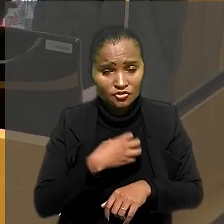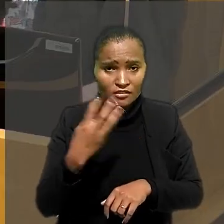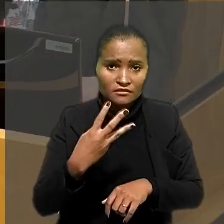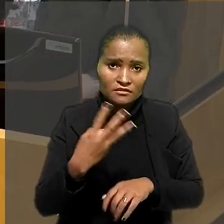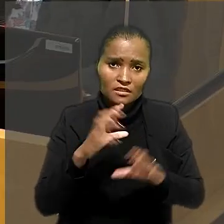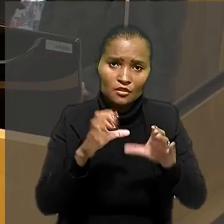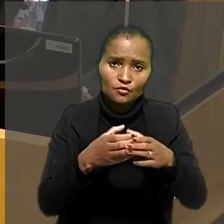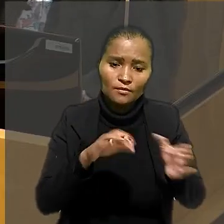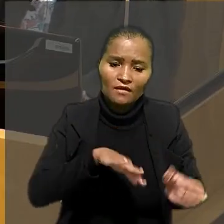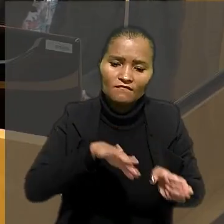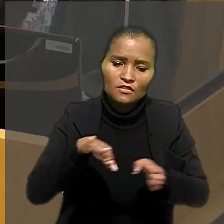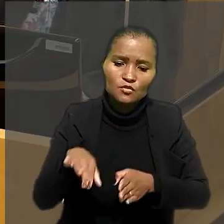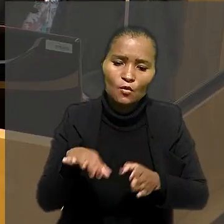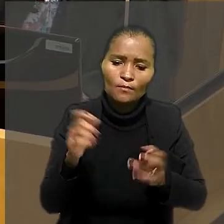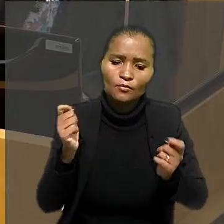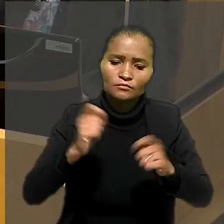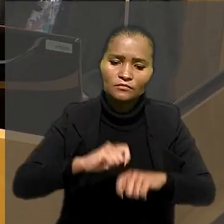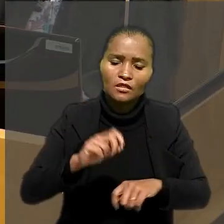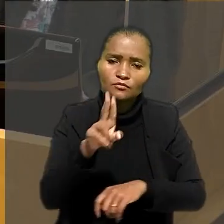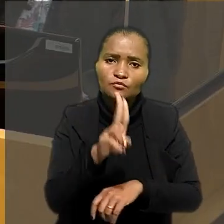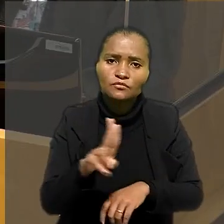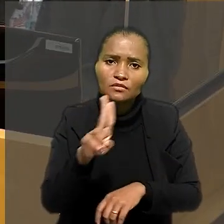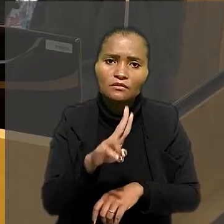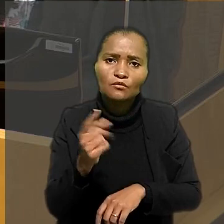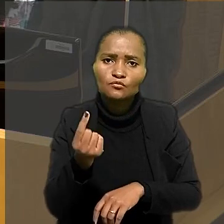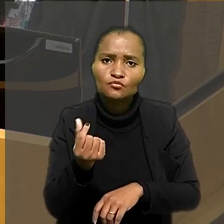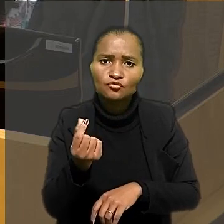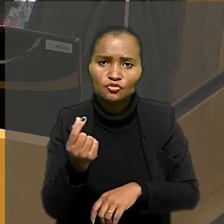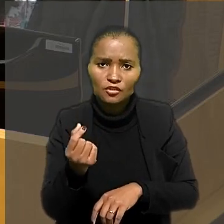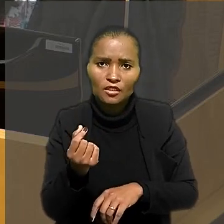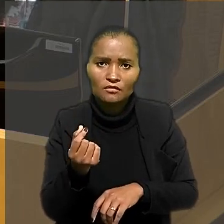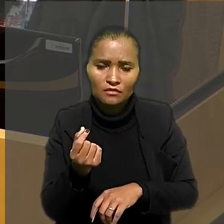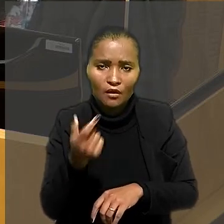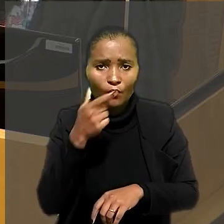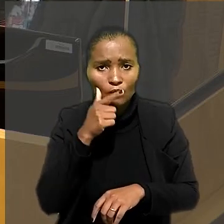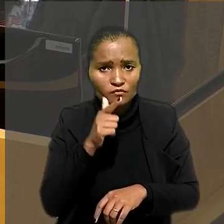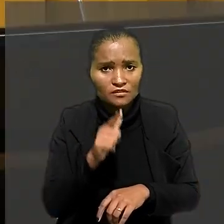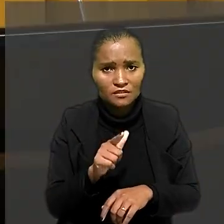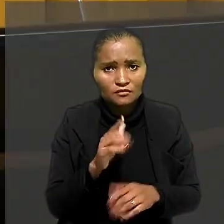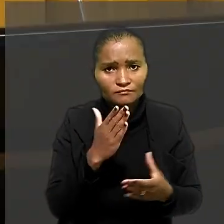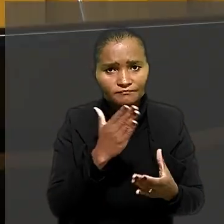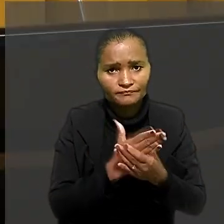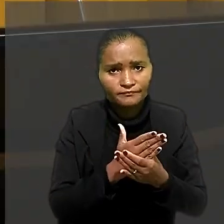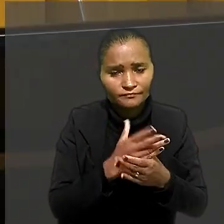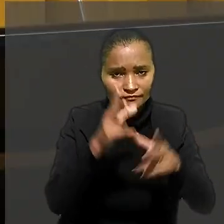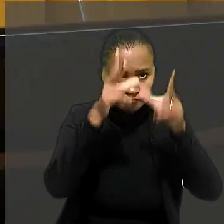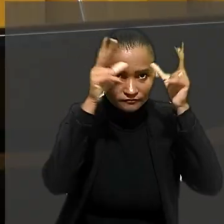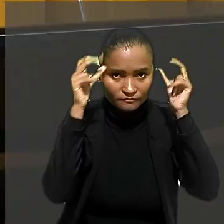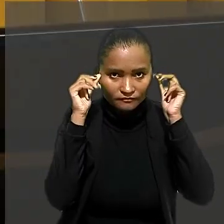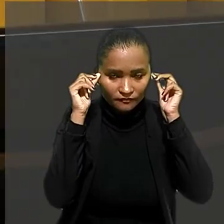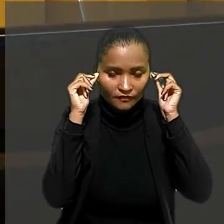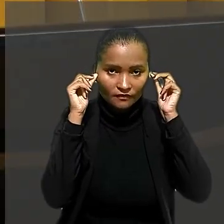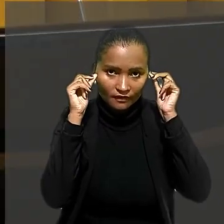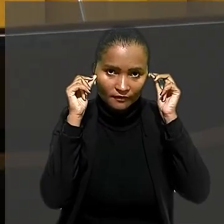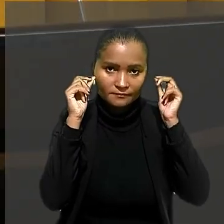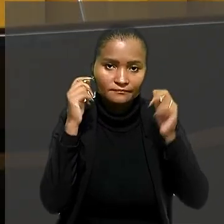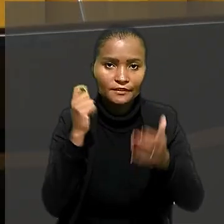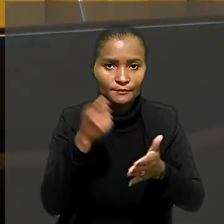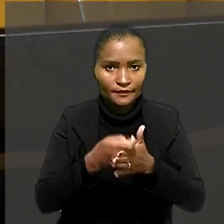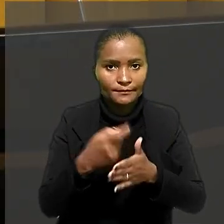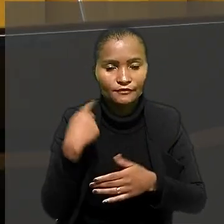terceira turma afastou a possibilidade de utilização de créditos obtidos pela técnica de enfermagem para o pagamento de honorários